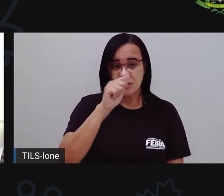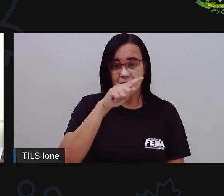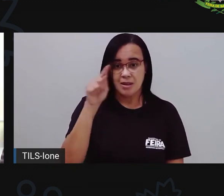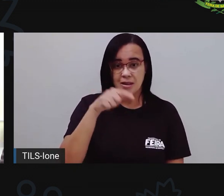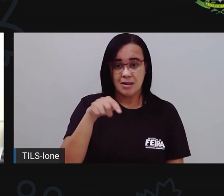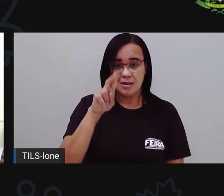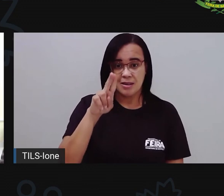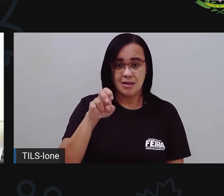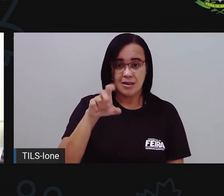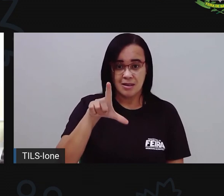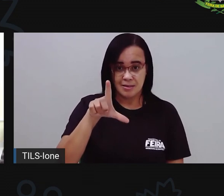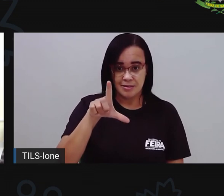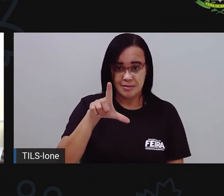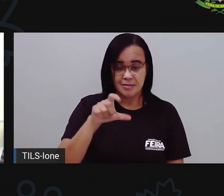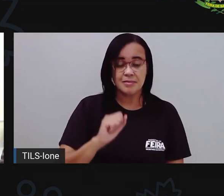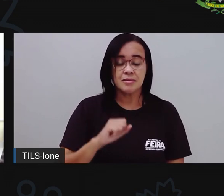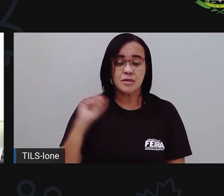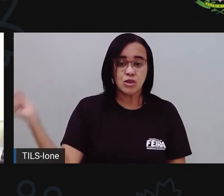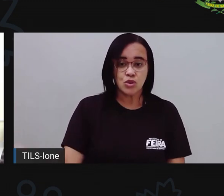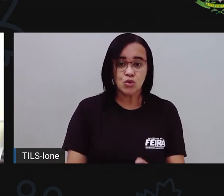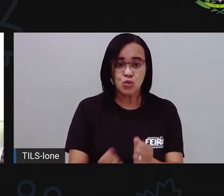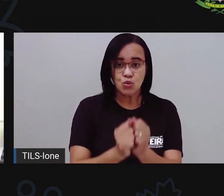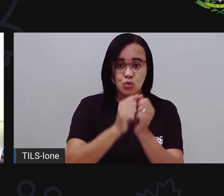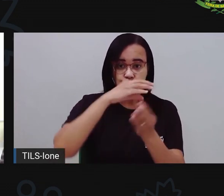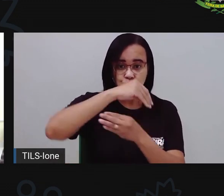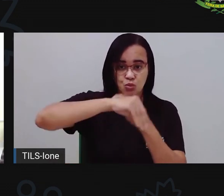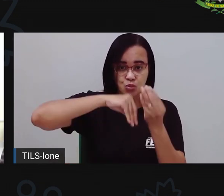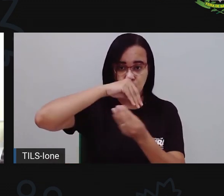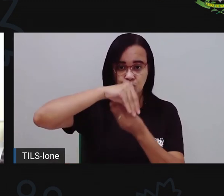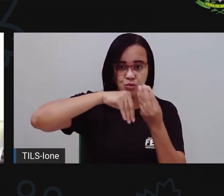E agora eu vou juntar com o amarelo.